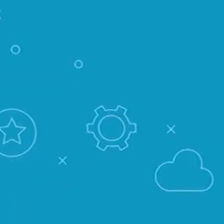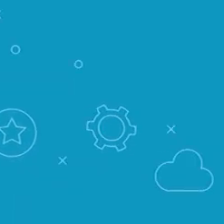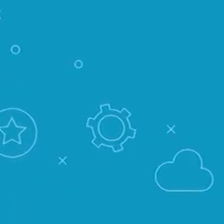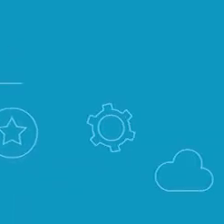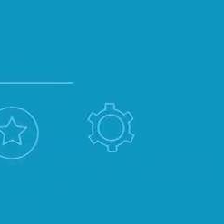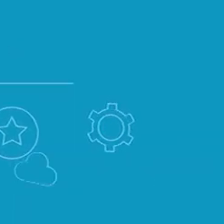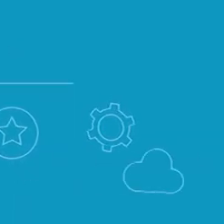Bye-bye.